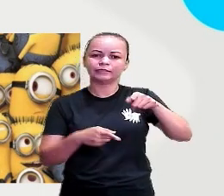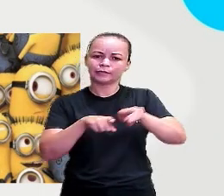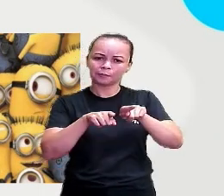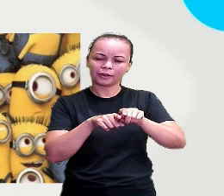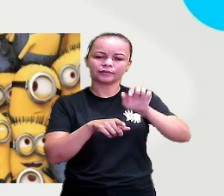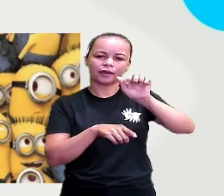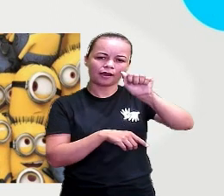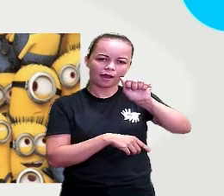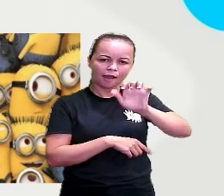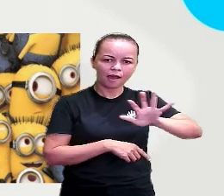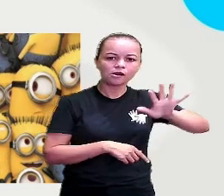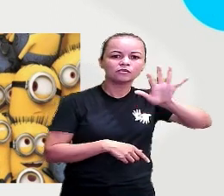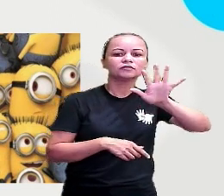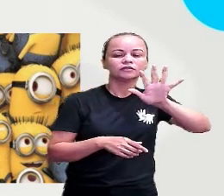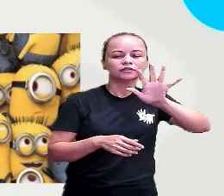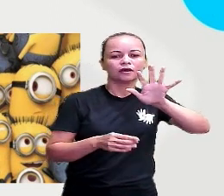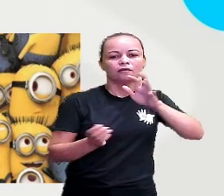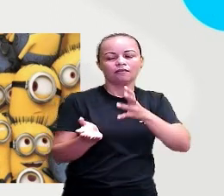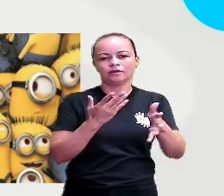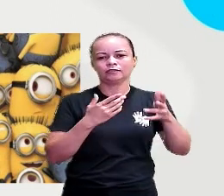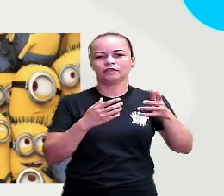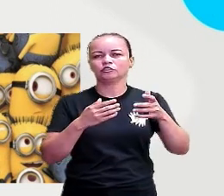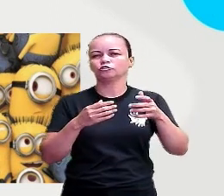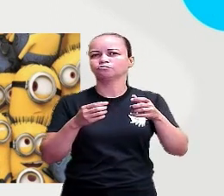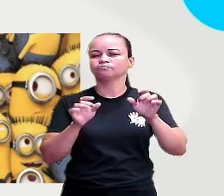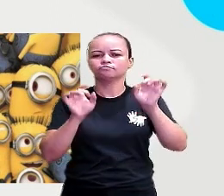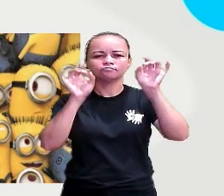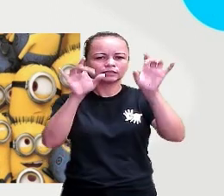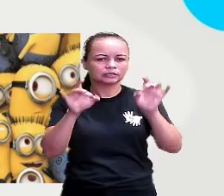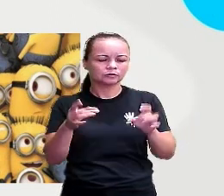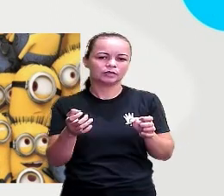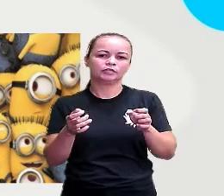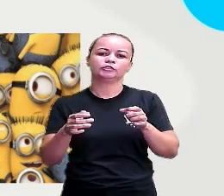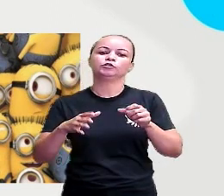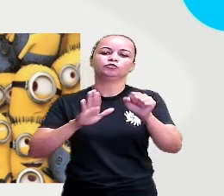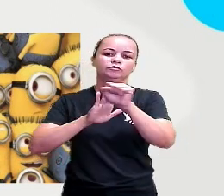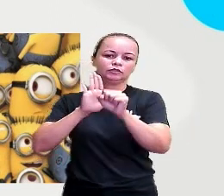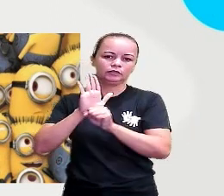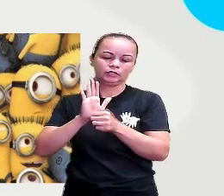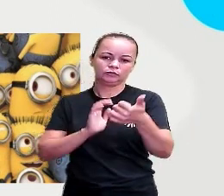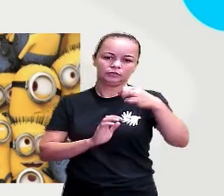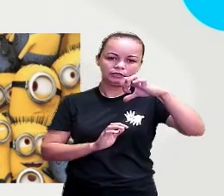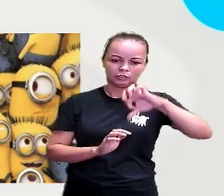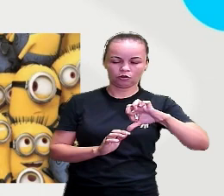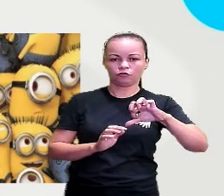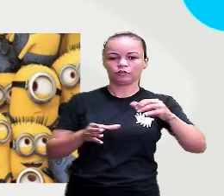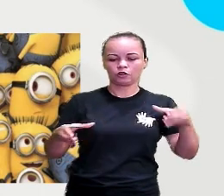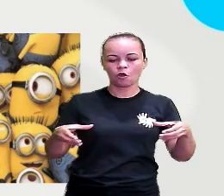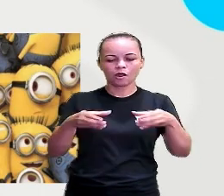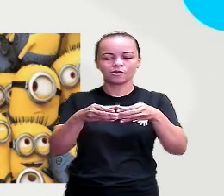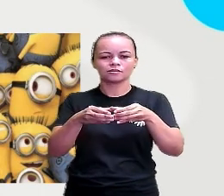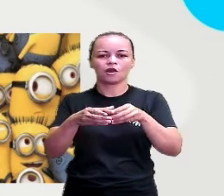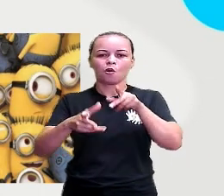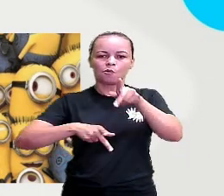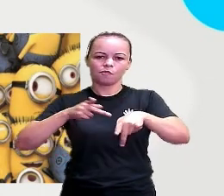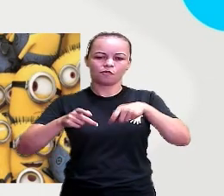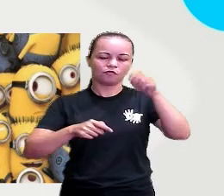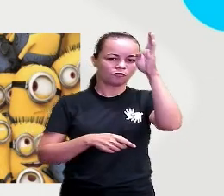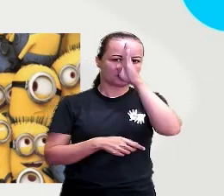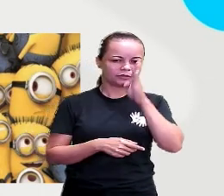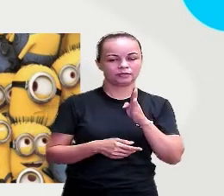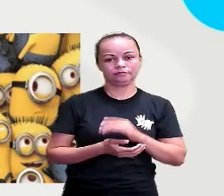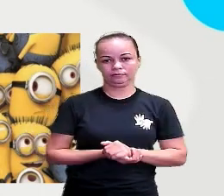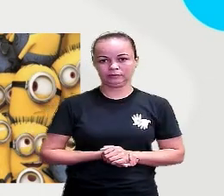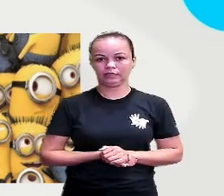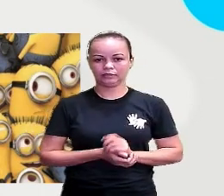vieram para o Brasil. Especialmente a partir do século XIX, que também formaram o povo brasileiro. Ou seja, a nossa principal origem, a nossa